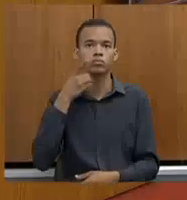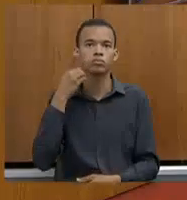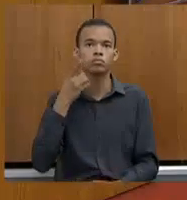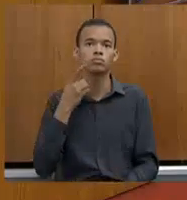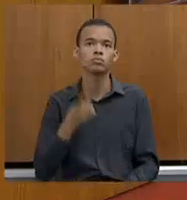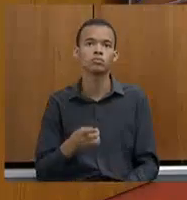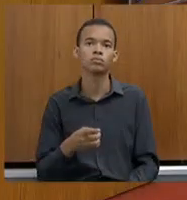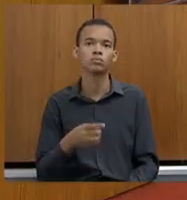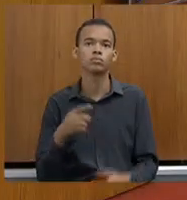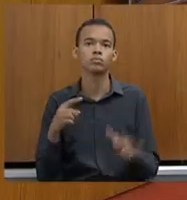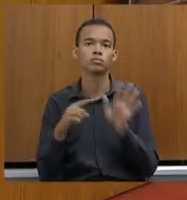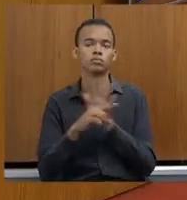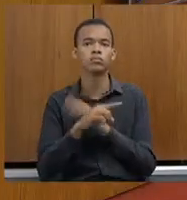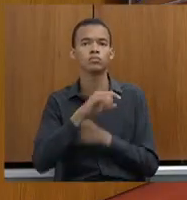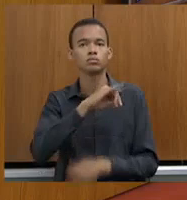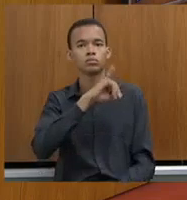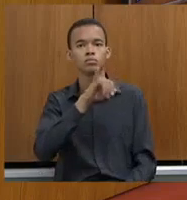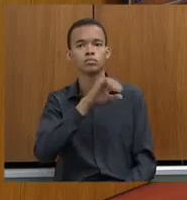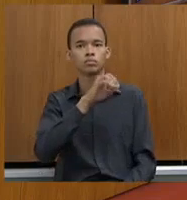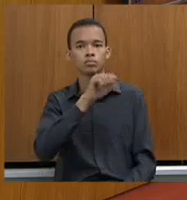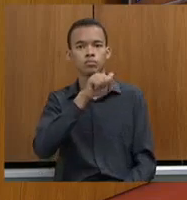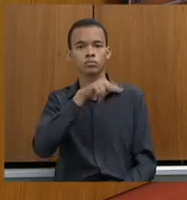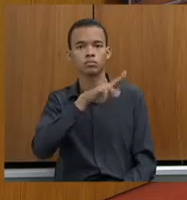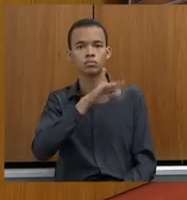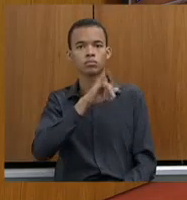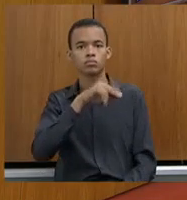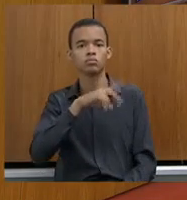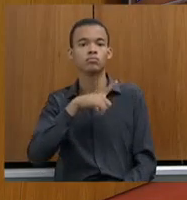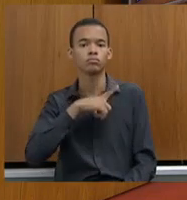Doutor Joaquim, nós temos algumas preocupações